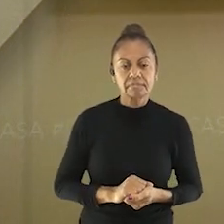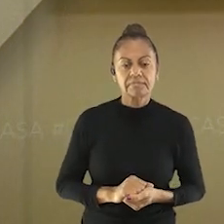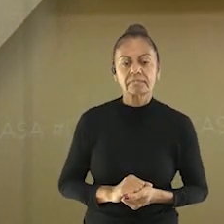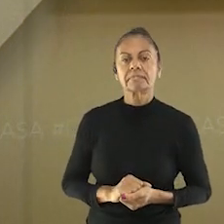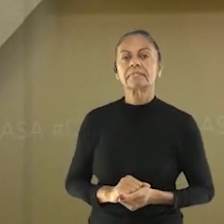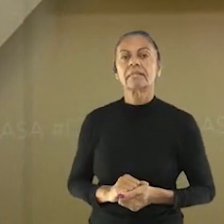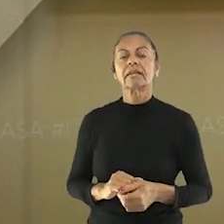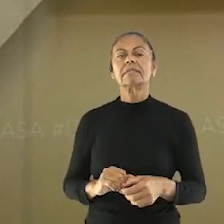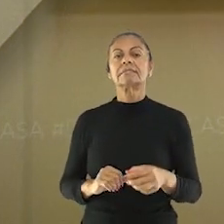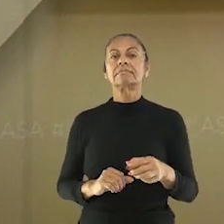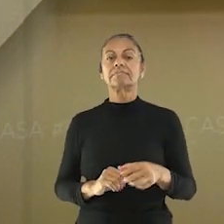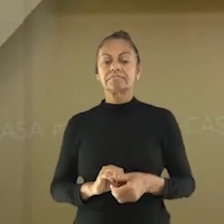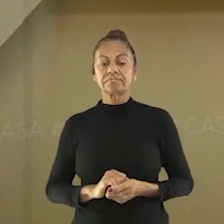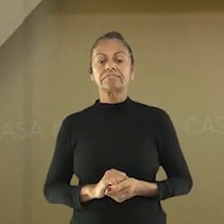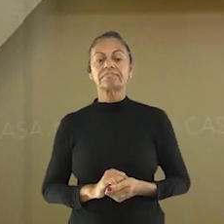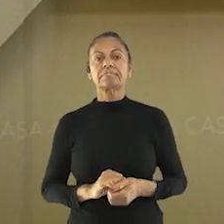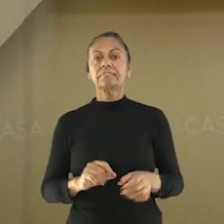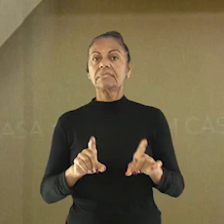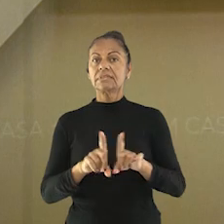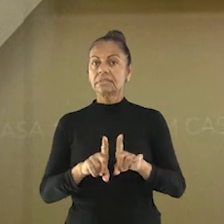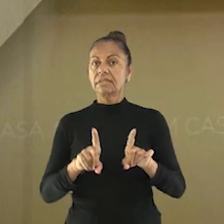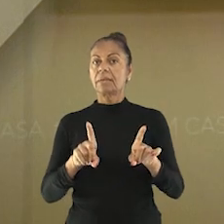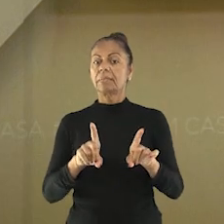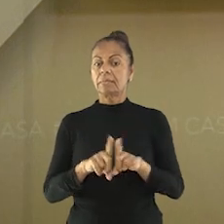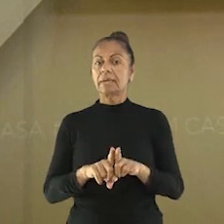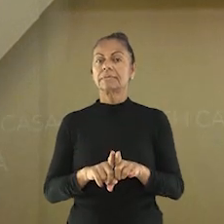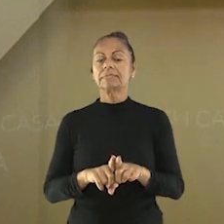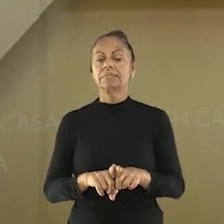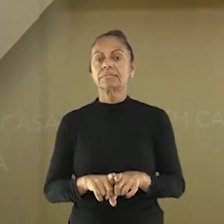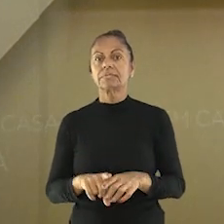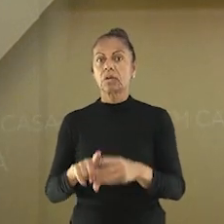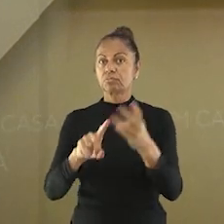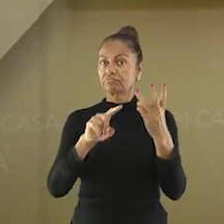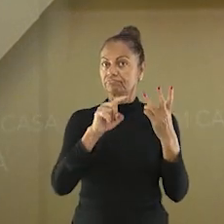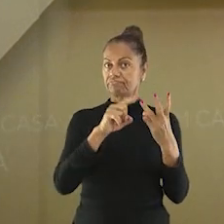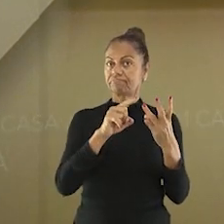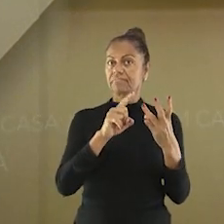podendo direcionar o paciente para outros profissionais, certo?